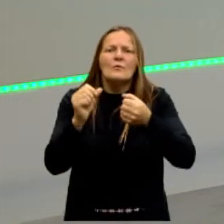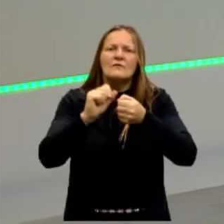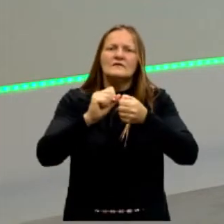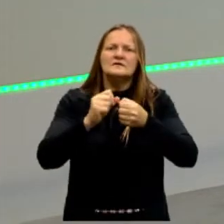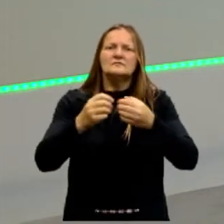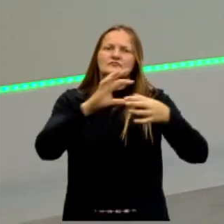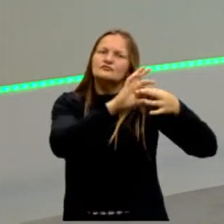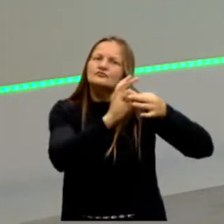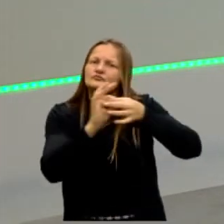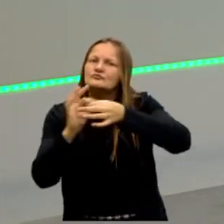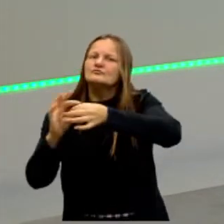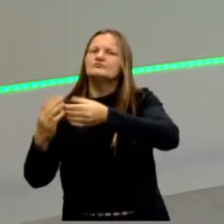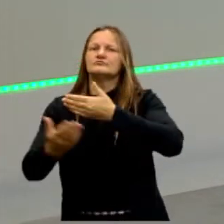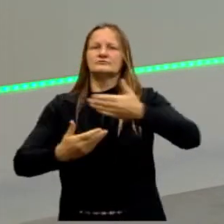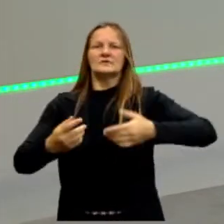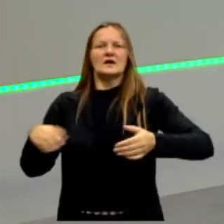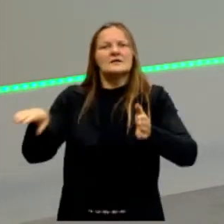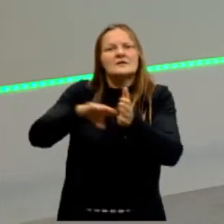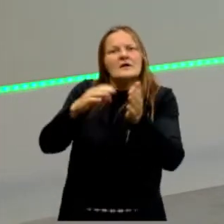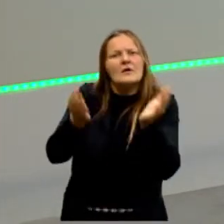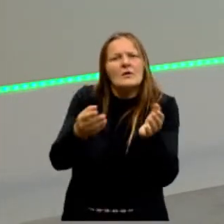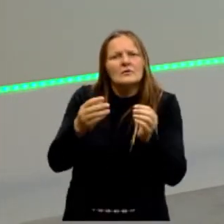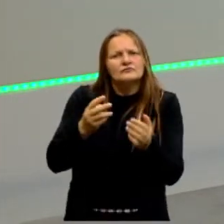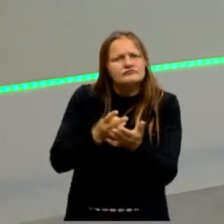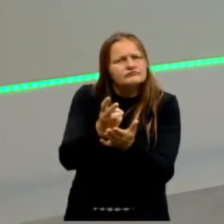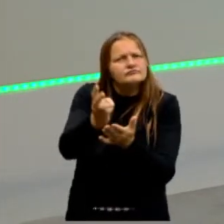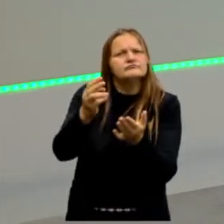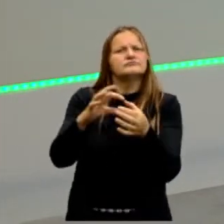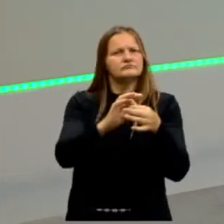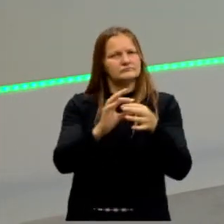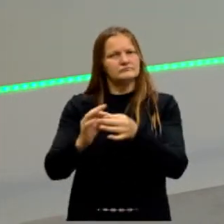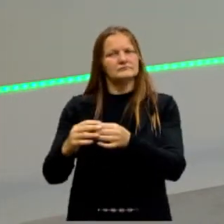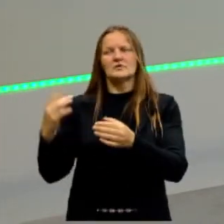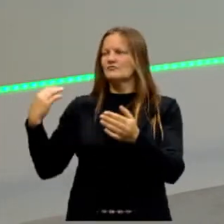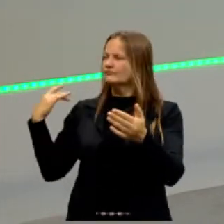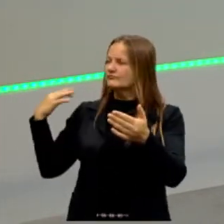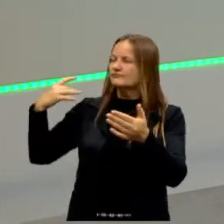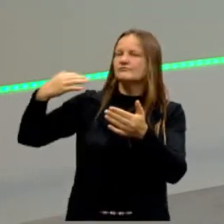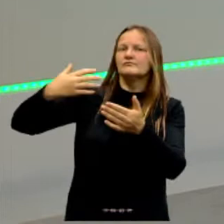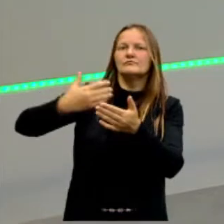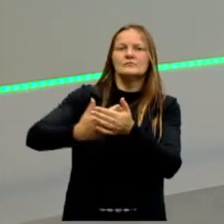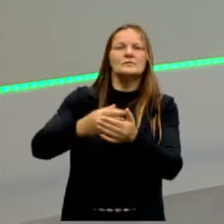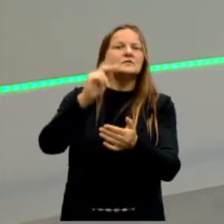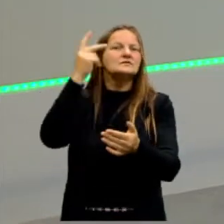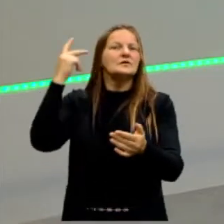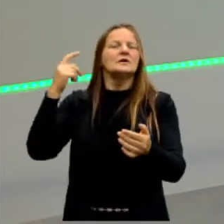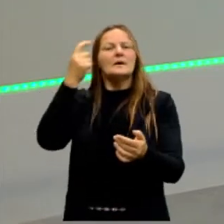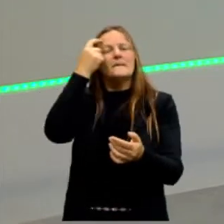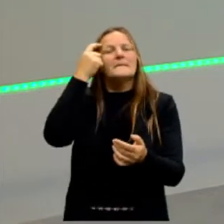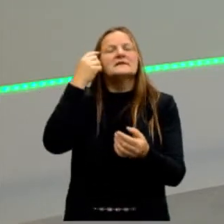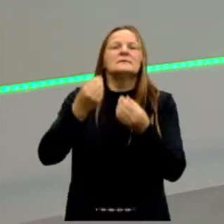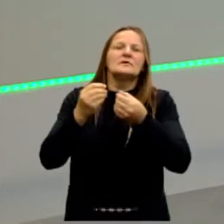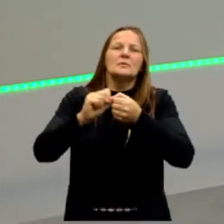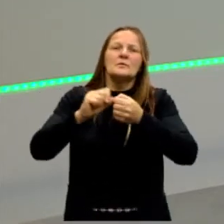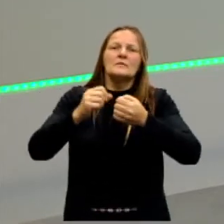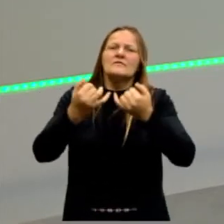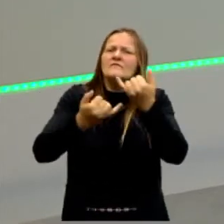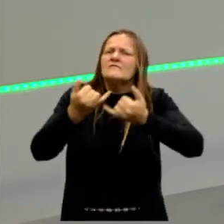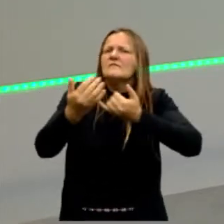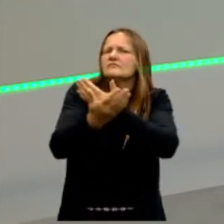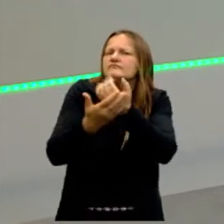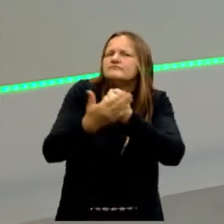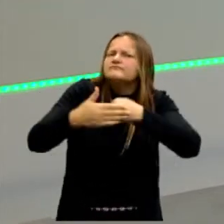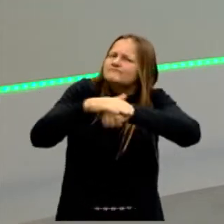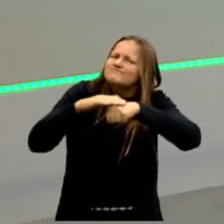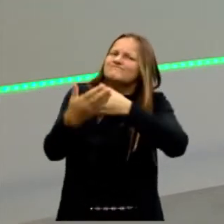contextualizar, chegando aos nossos dias, aos dias atuais, contextualizando esse pensamento, brincando um pouco, trazendo